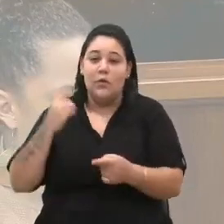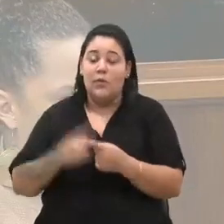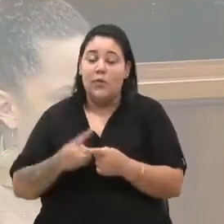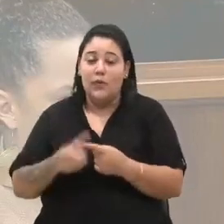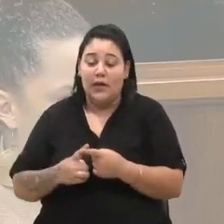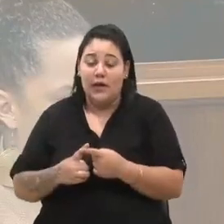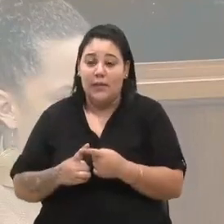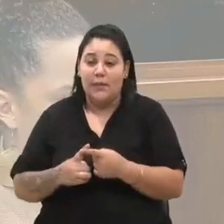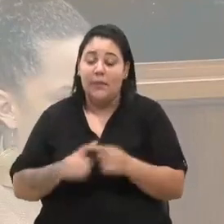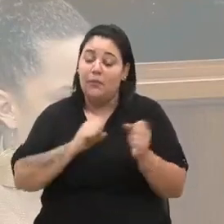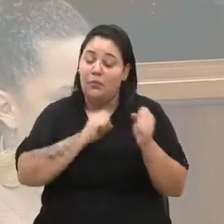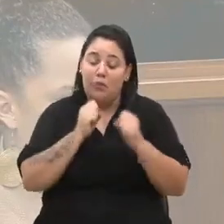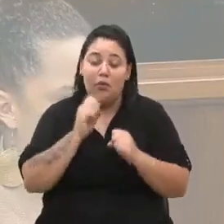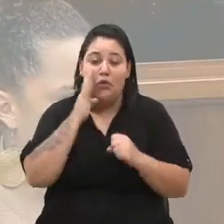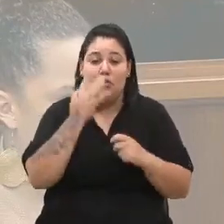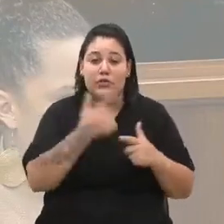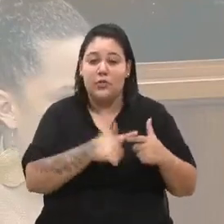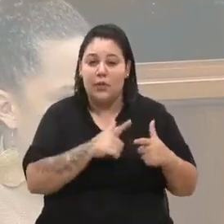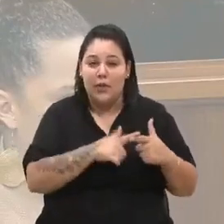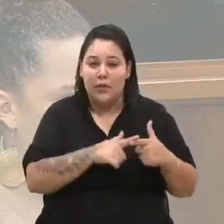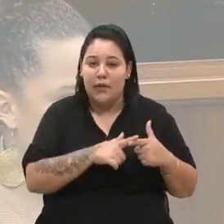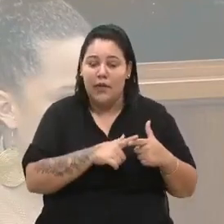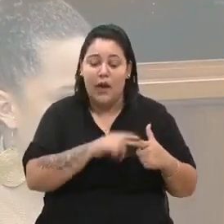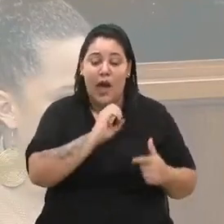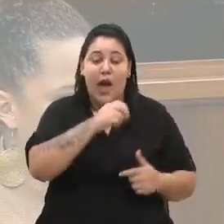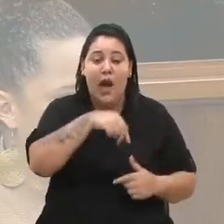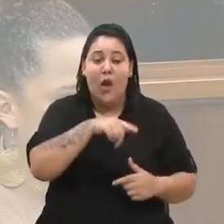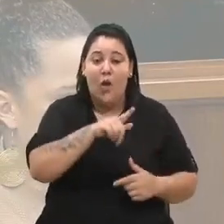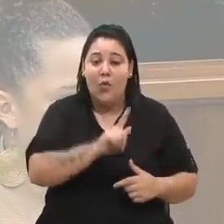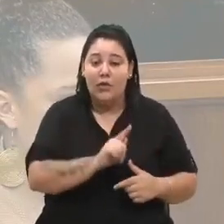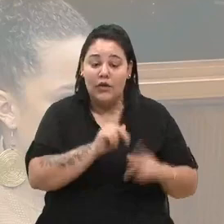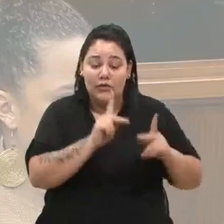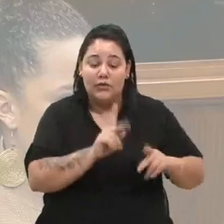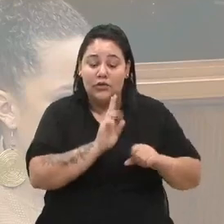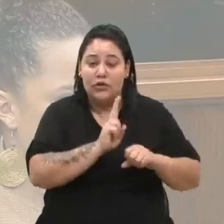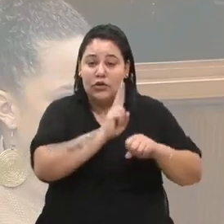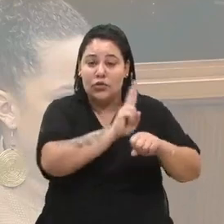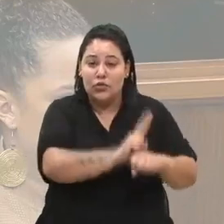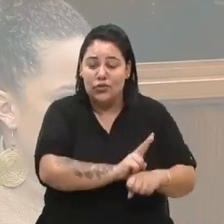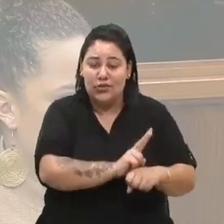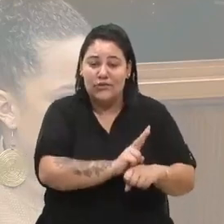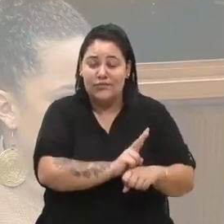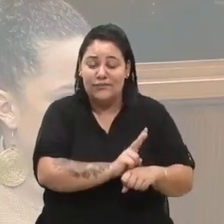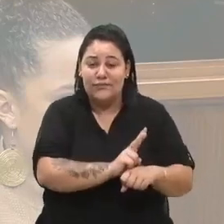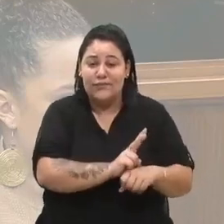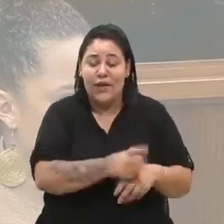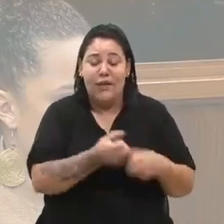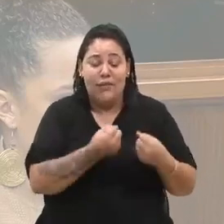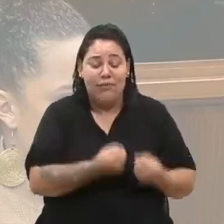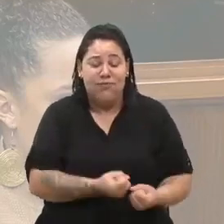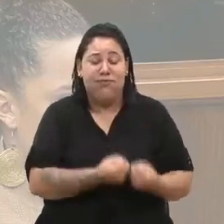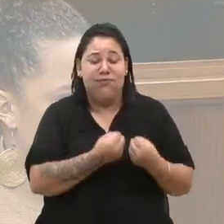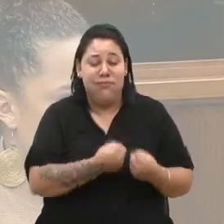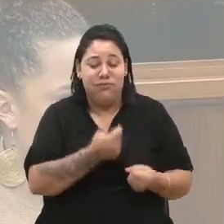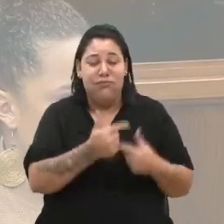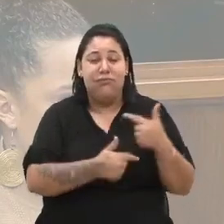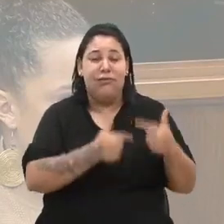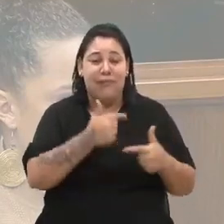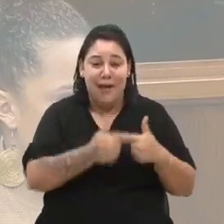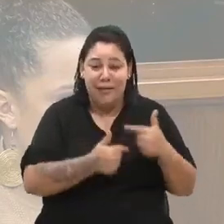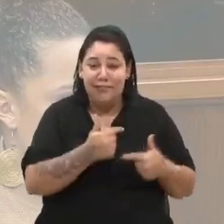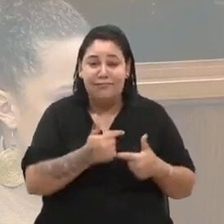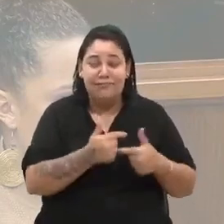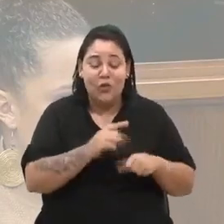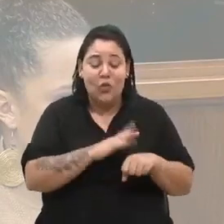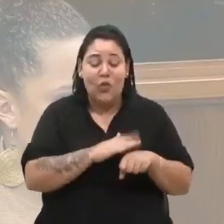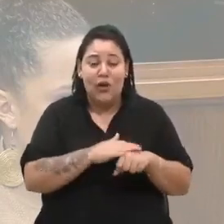ONGs e os protetores seguirão sobrecarregados, doentes, fazendo muitas vezes